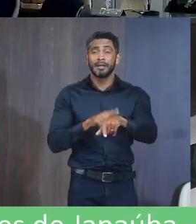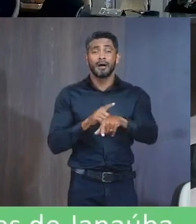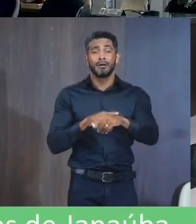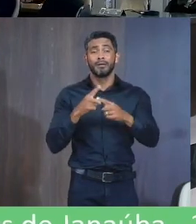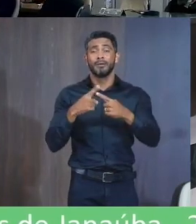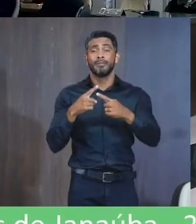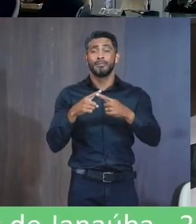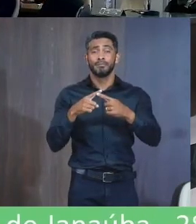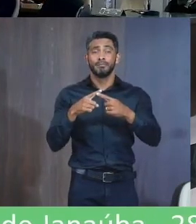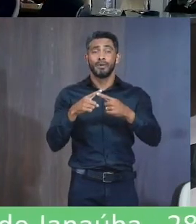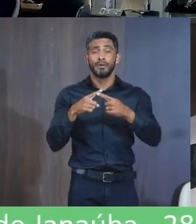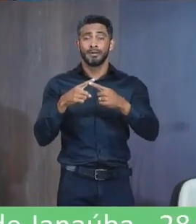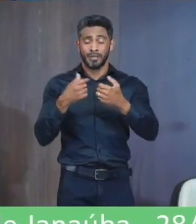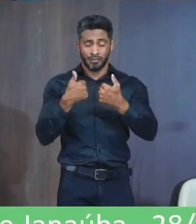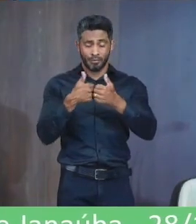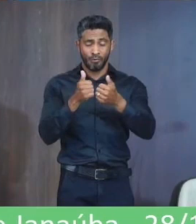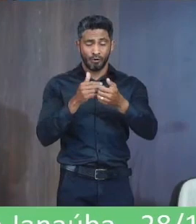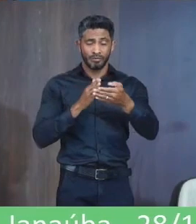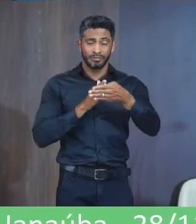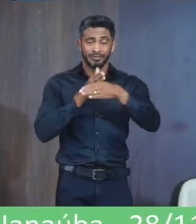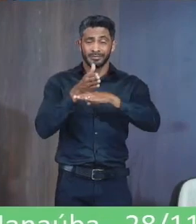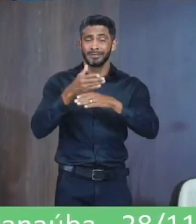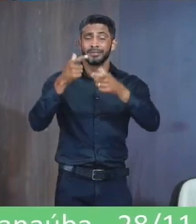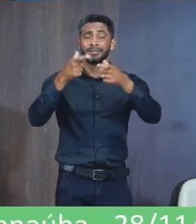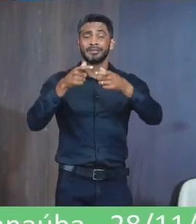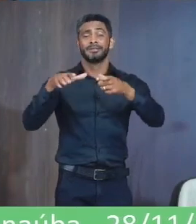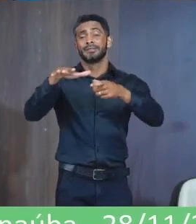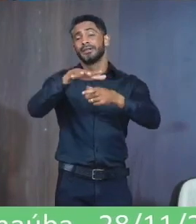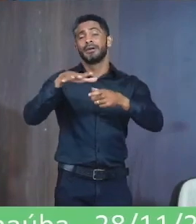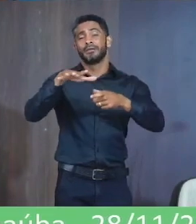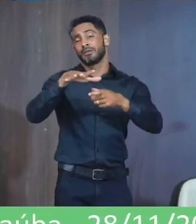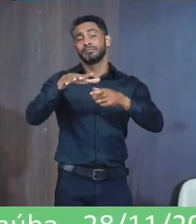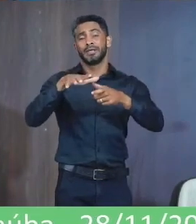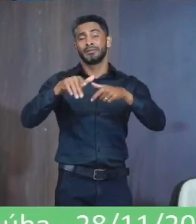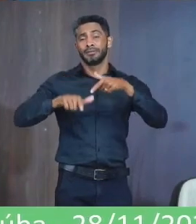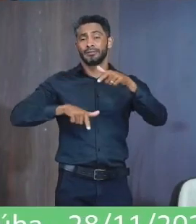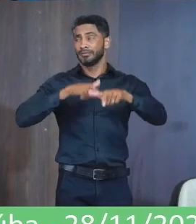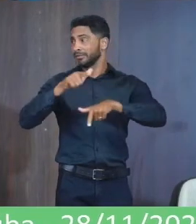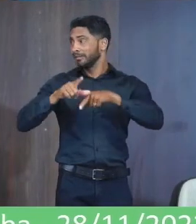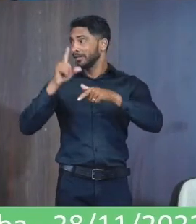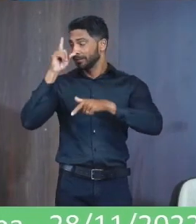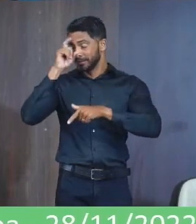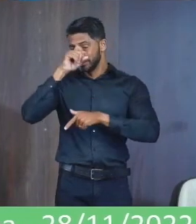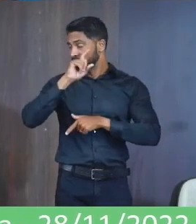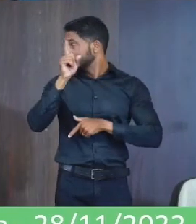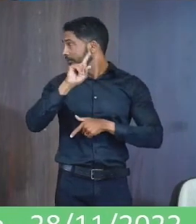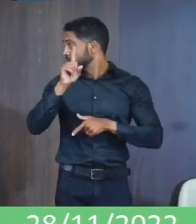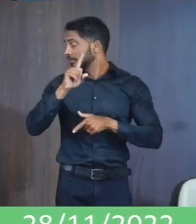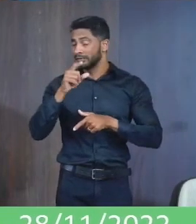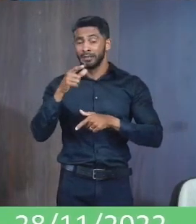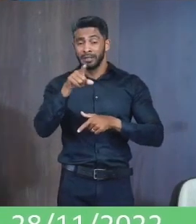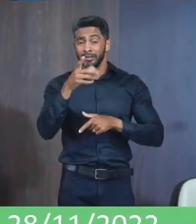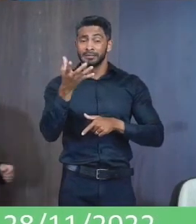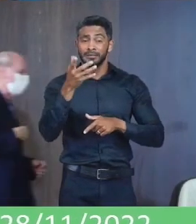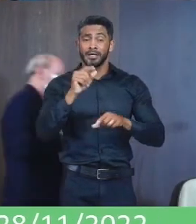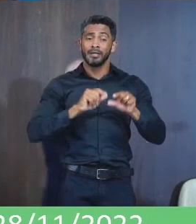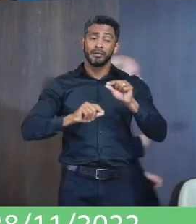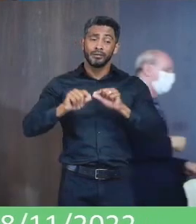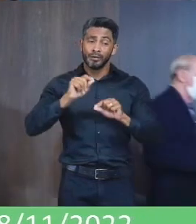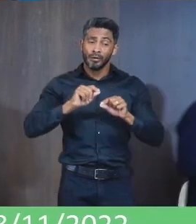chegar Até a Comunidade Maromba Então O serviço Lá Não está difícil De ser feito Eles querem Mesmo É só que